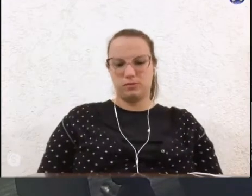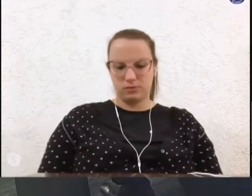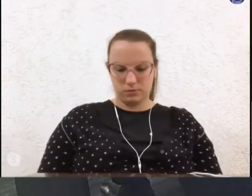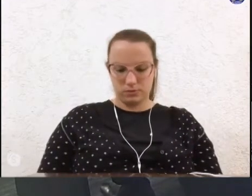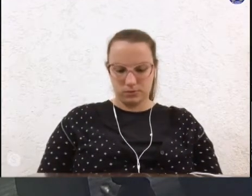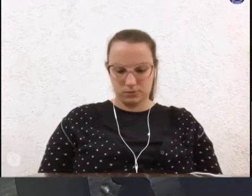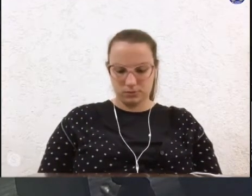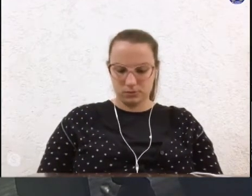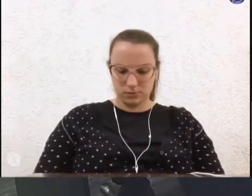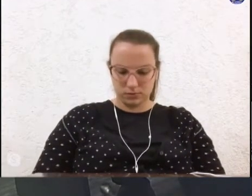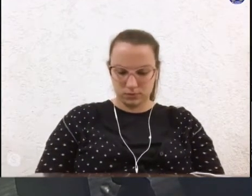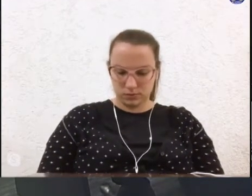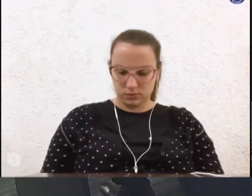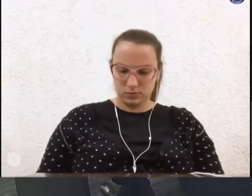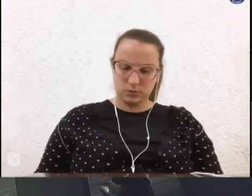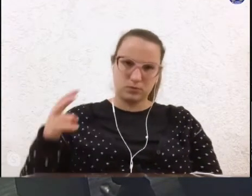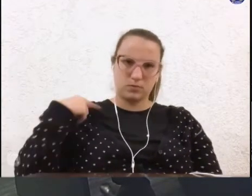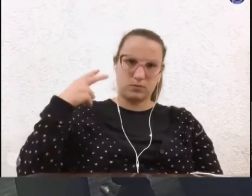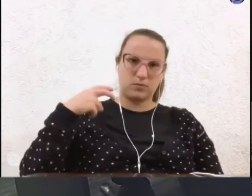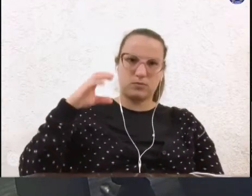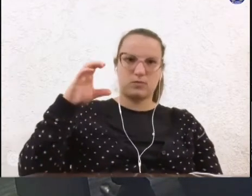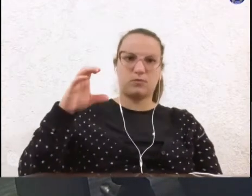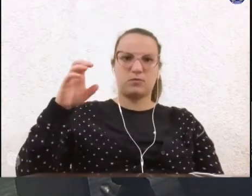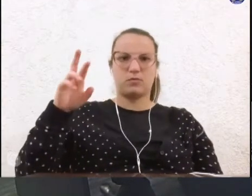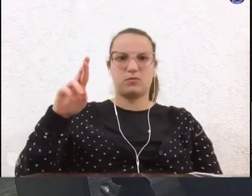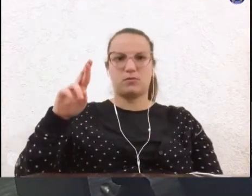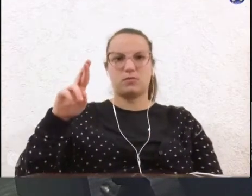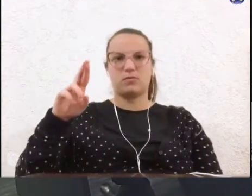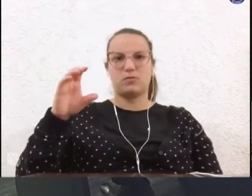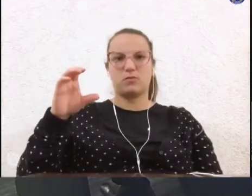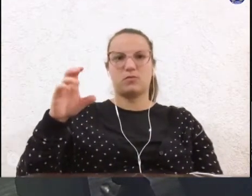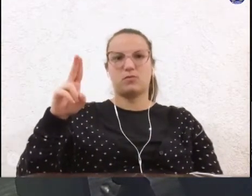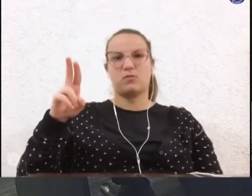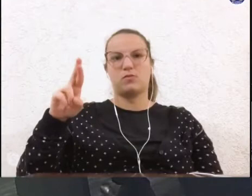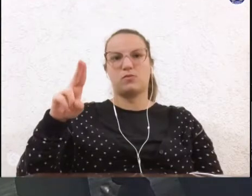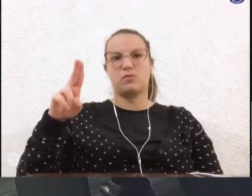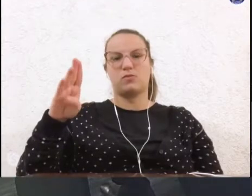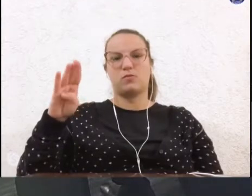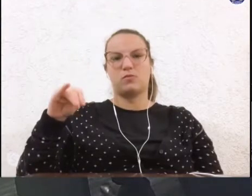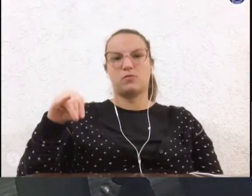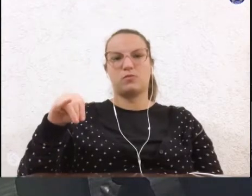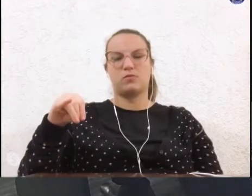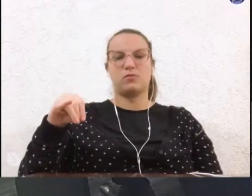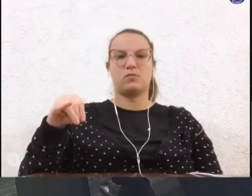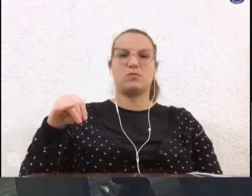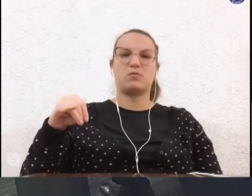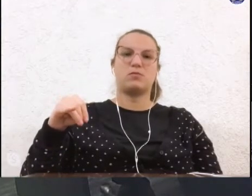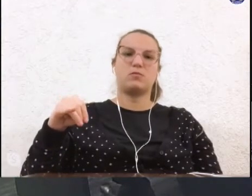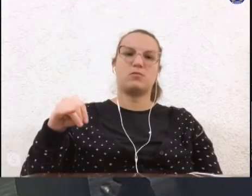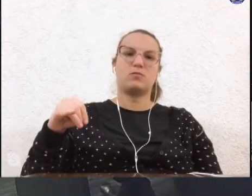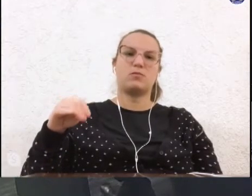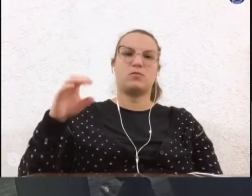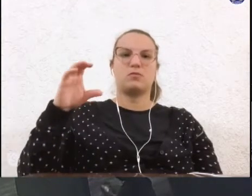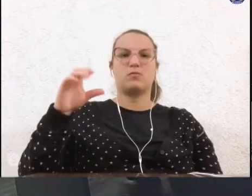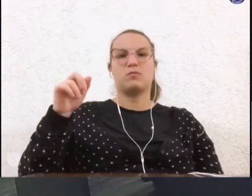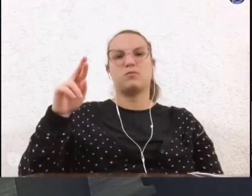vereador curumim contrário senhor presidente carlos trigo vereador carlos trigo